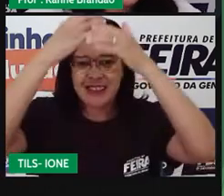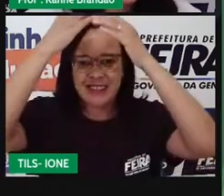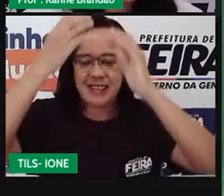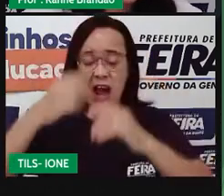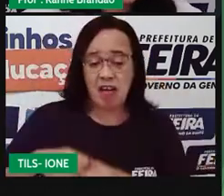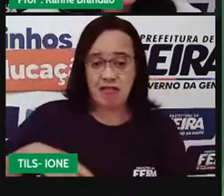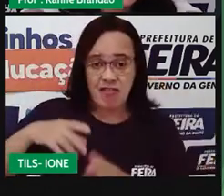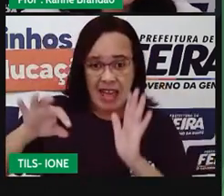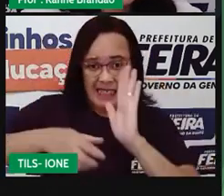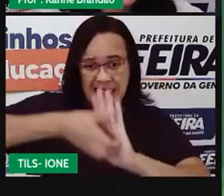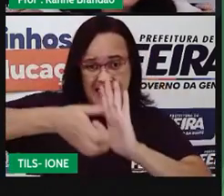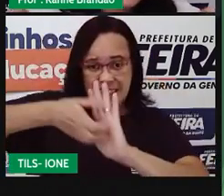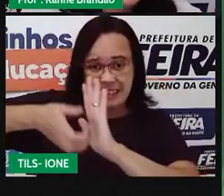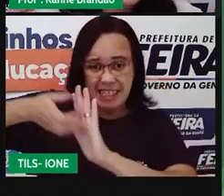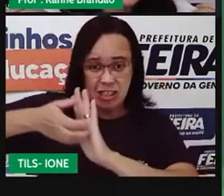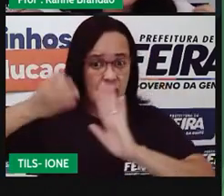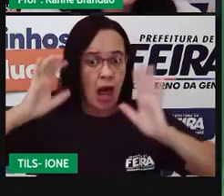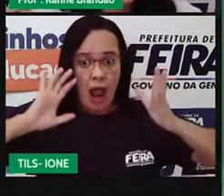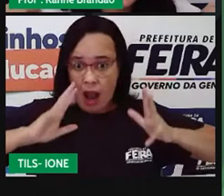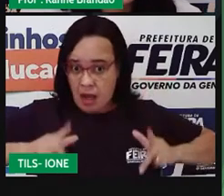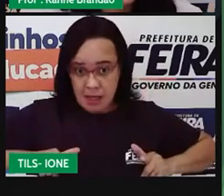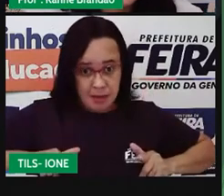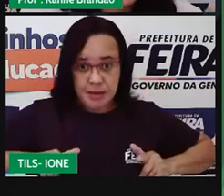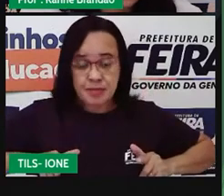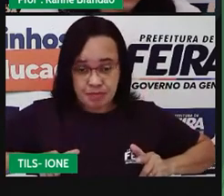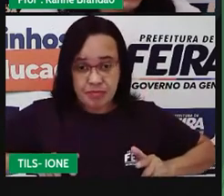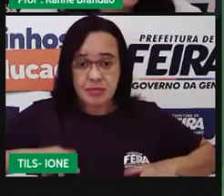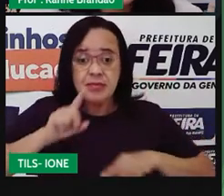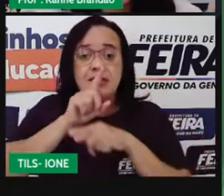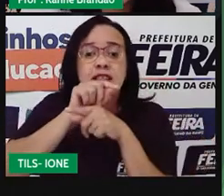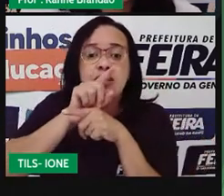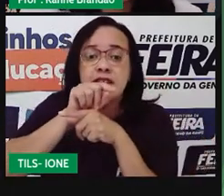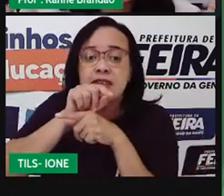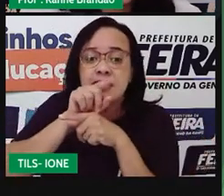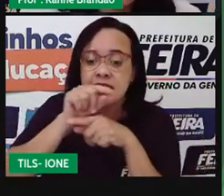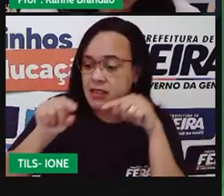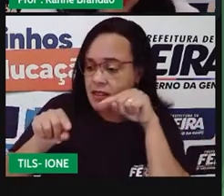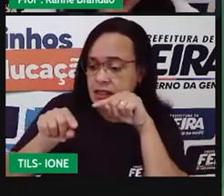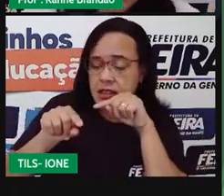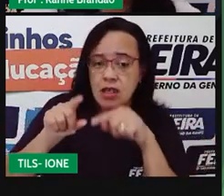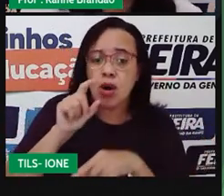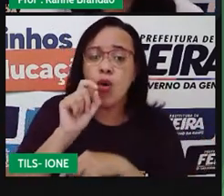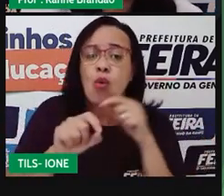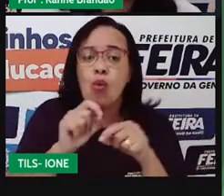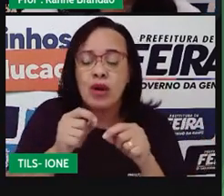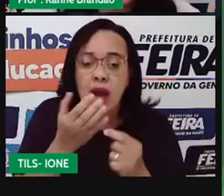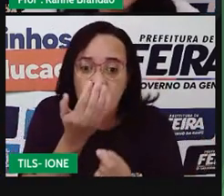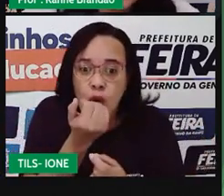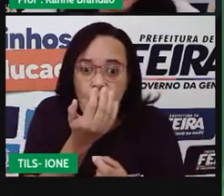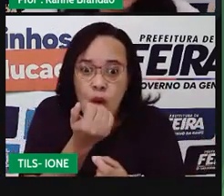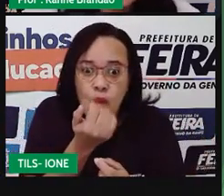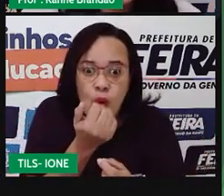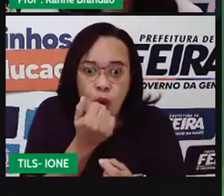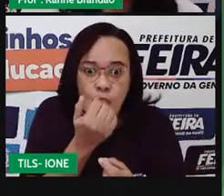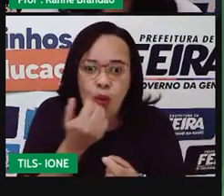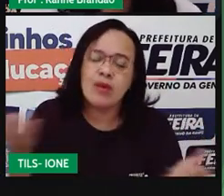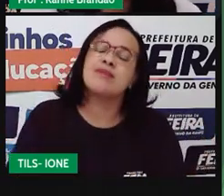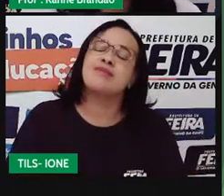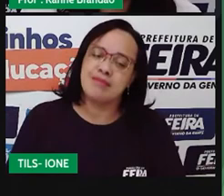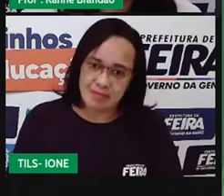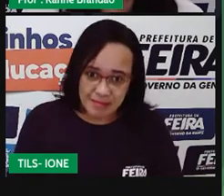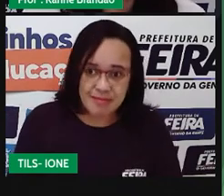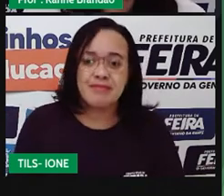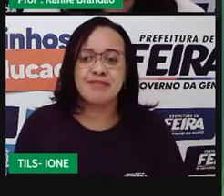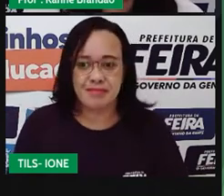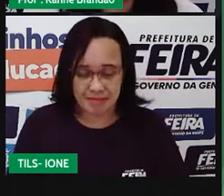porque está retirando os parasitas, os insetos que doem, que coçam, que incomodam e causam doenças nela. E os